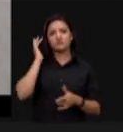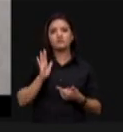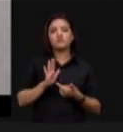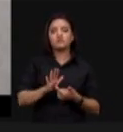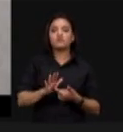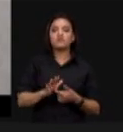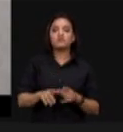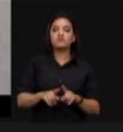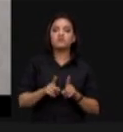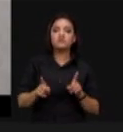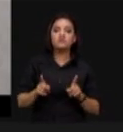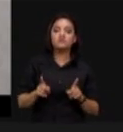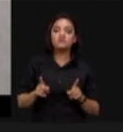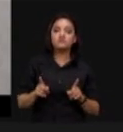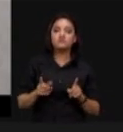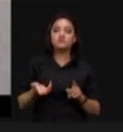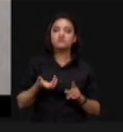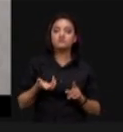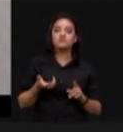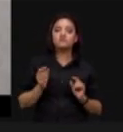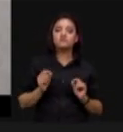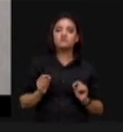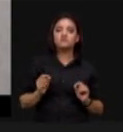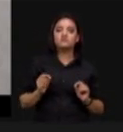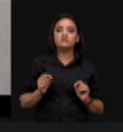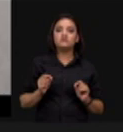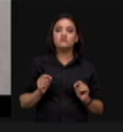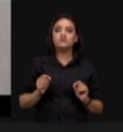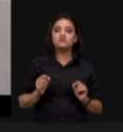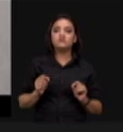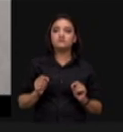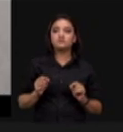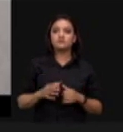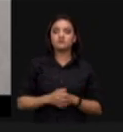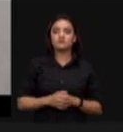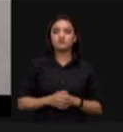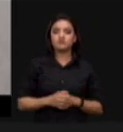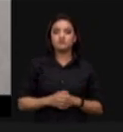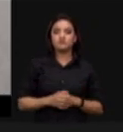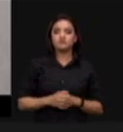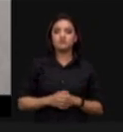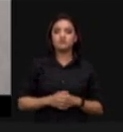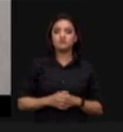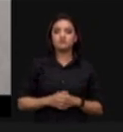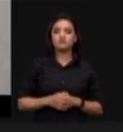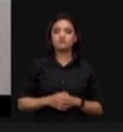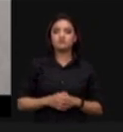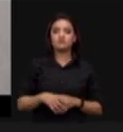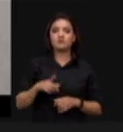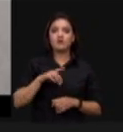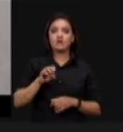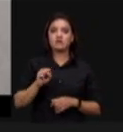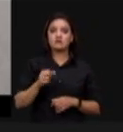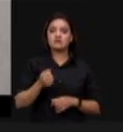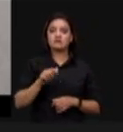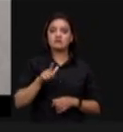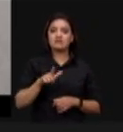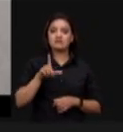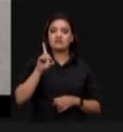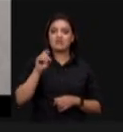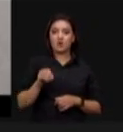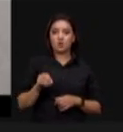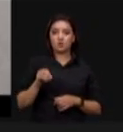mas eu quero me concentrar um pouquinho na unidade da direita, na figura da direita, que mostra o saldo comercial